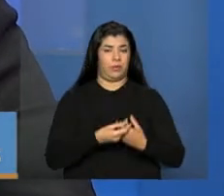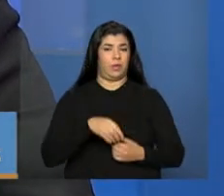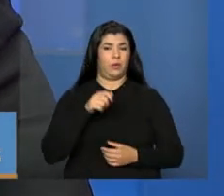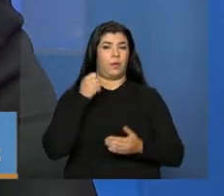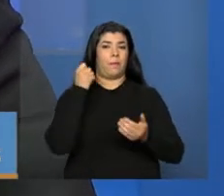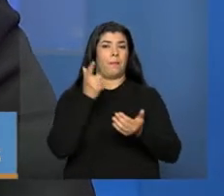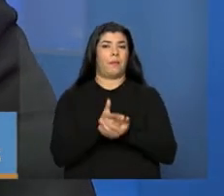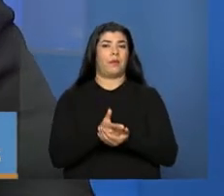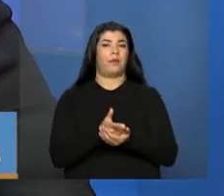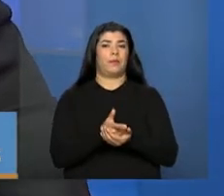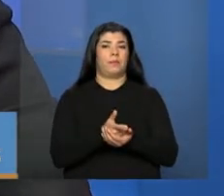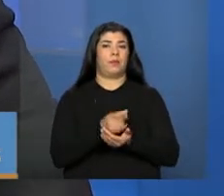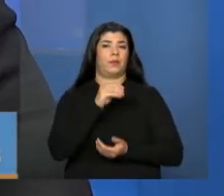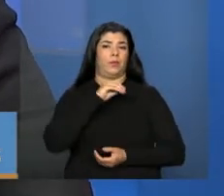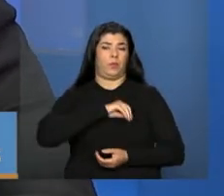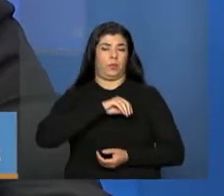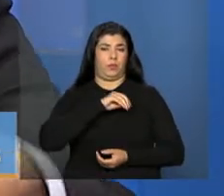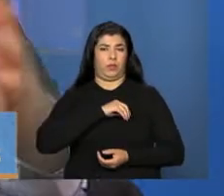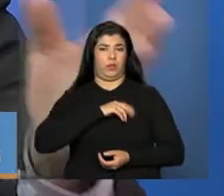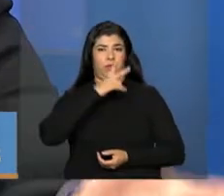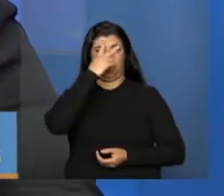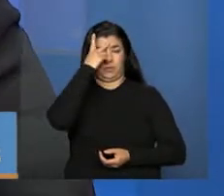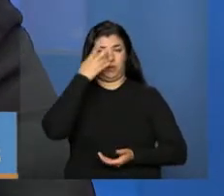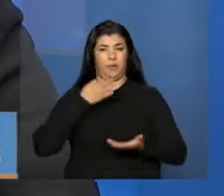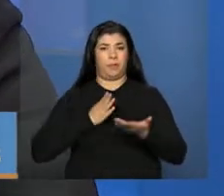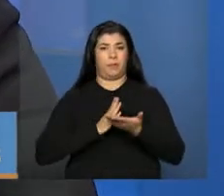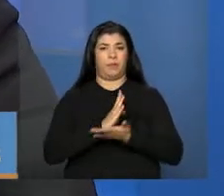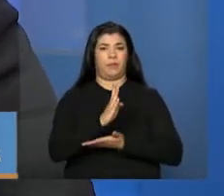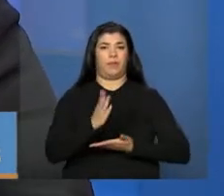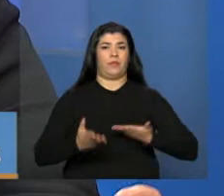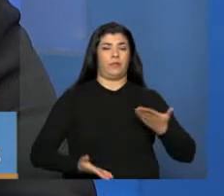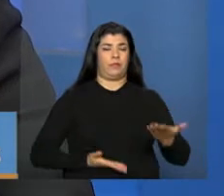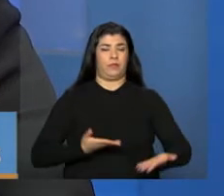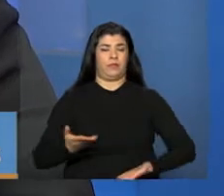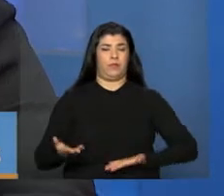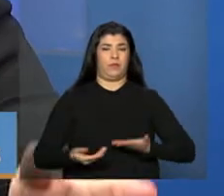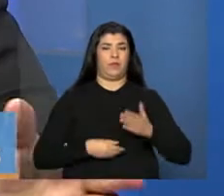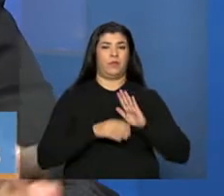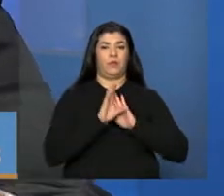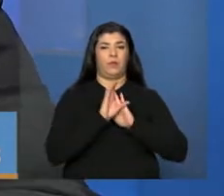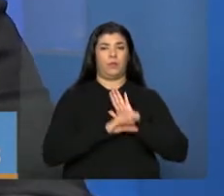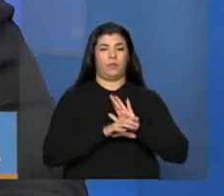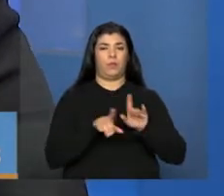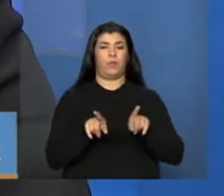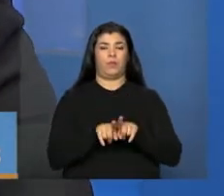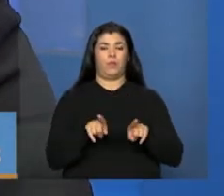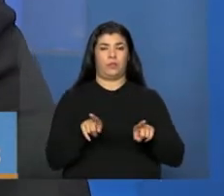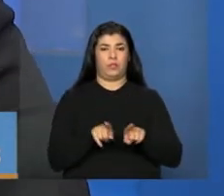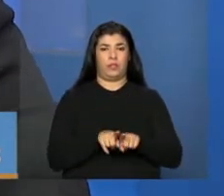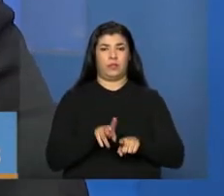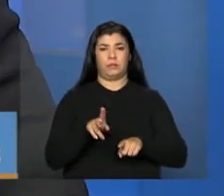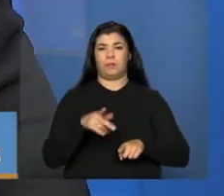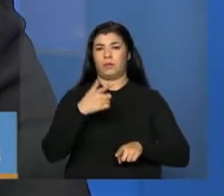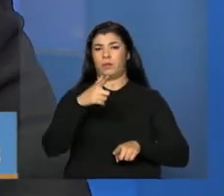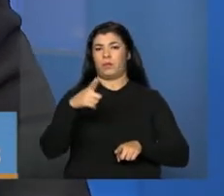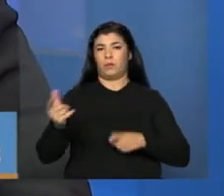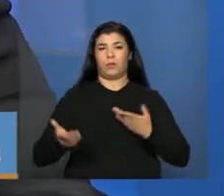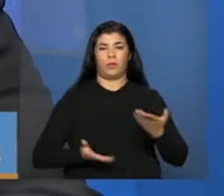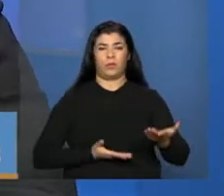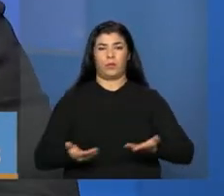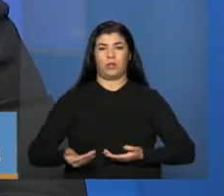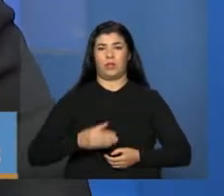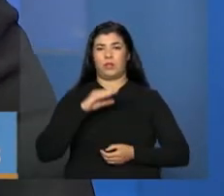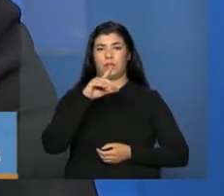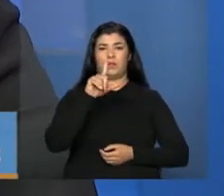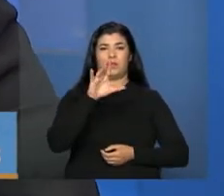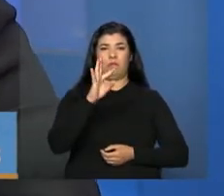concursado, seja ele no efetivo, com o quadro próprio, ou empregado público, que seria o seletista, ou